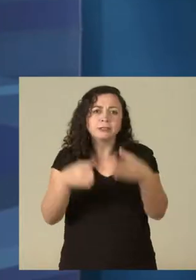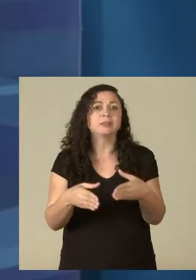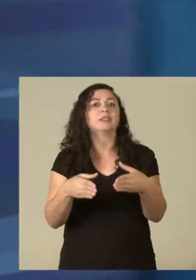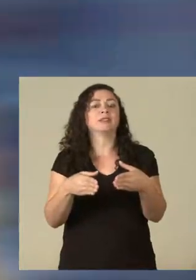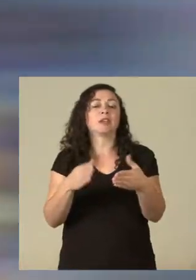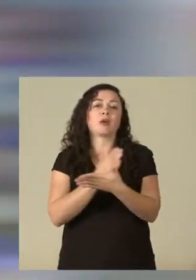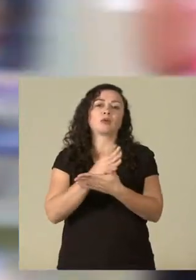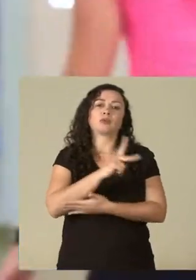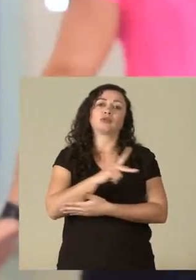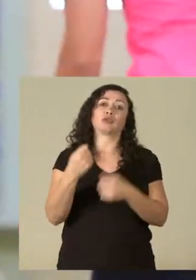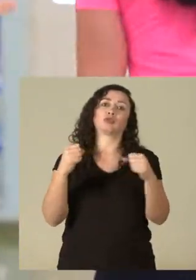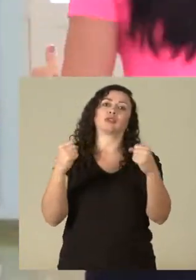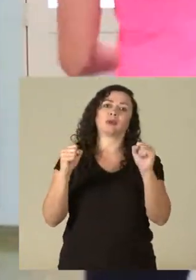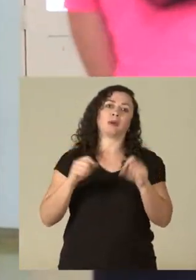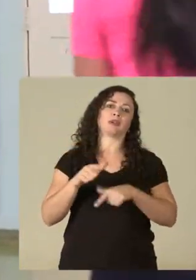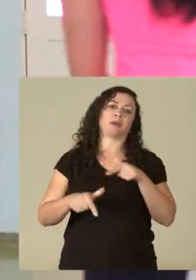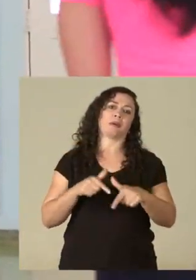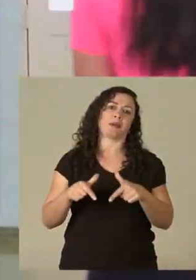física trabalham.